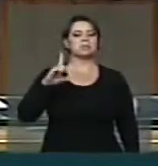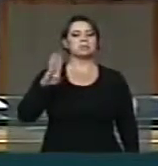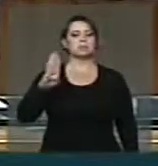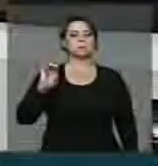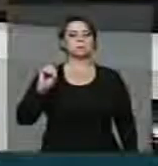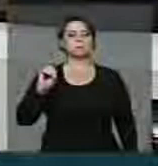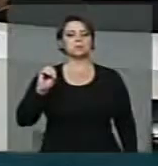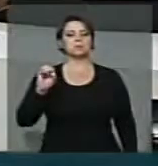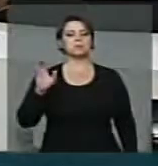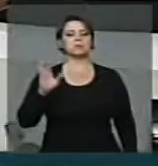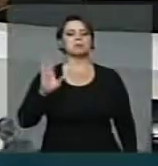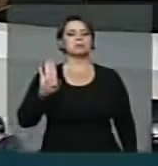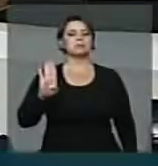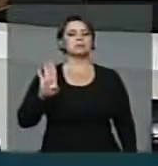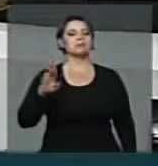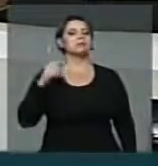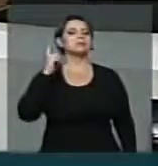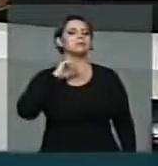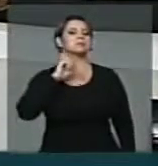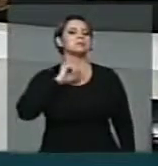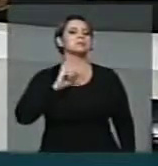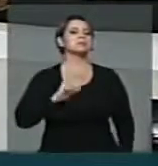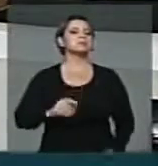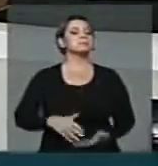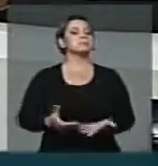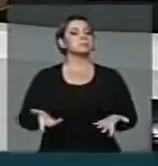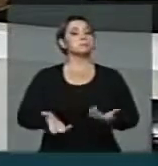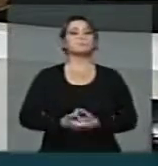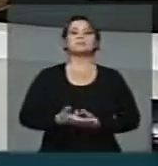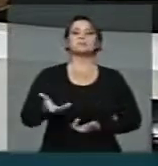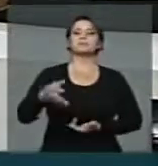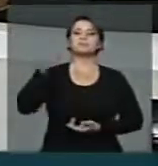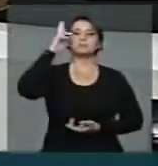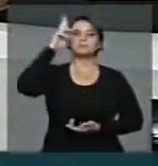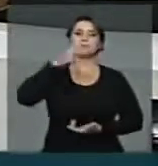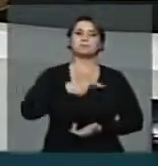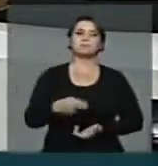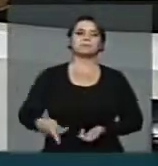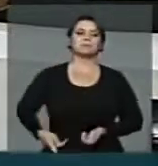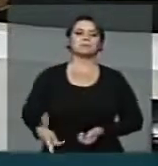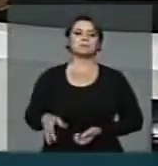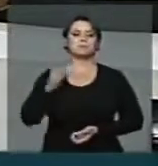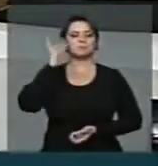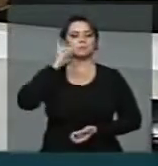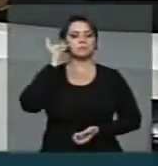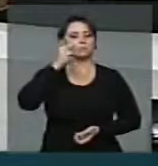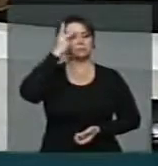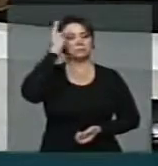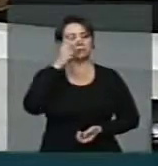Senhor Presidente, queridos deputados, queridas deputadas, queridos visitantes,